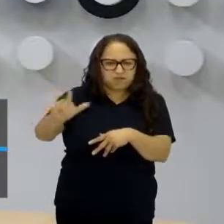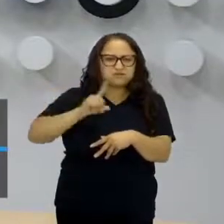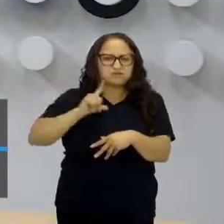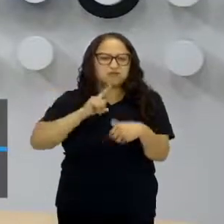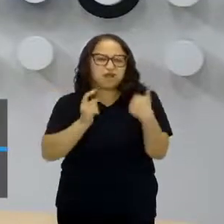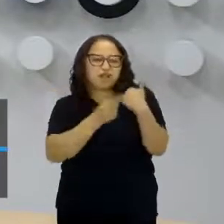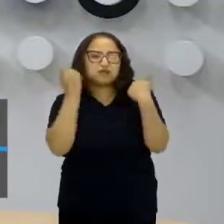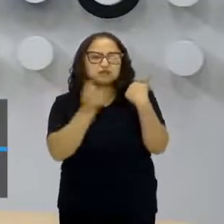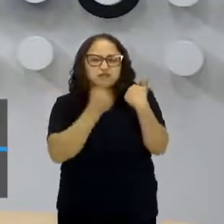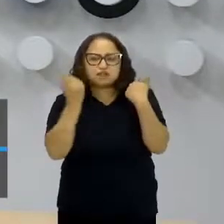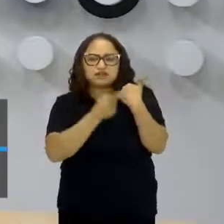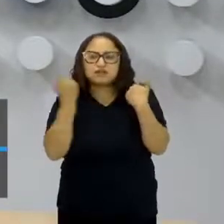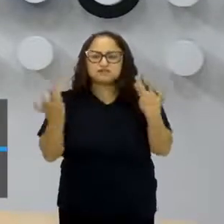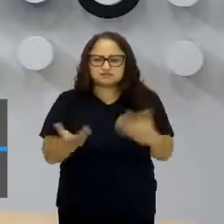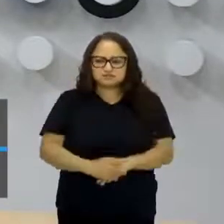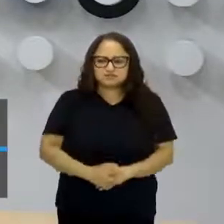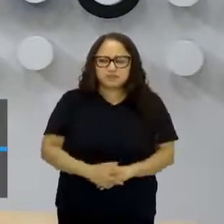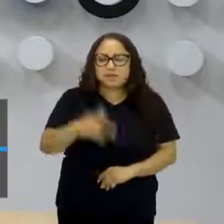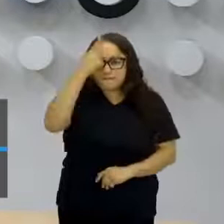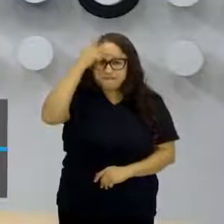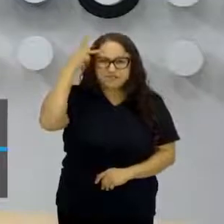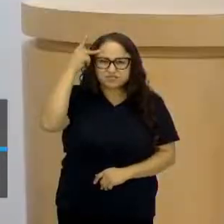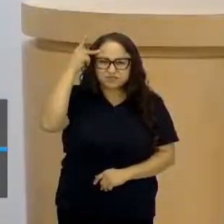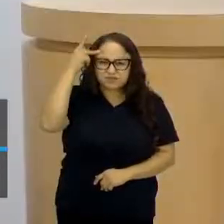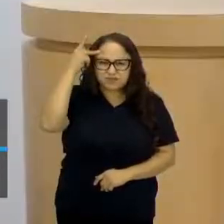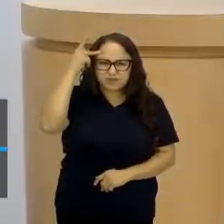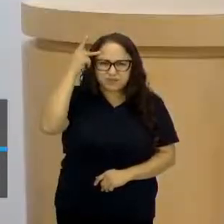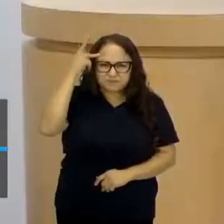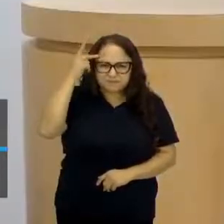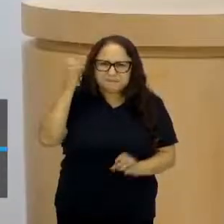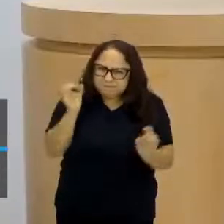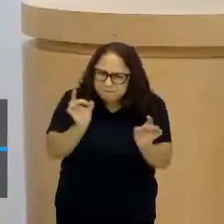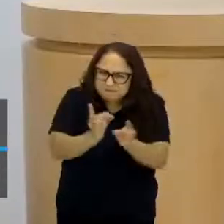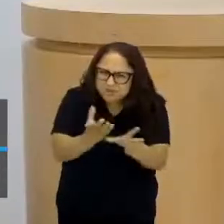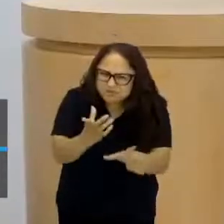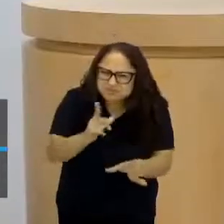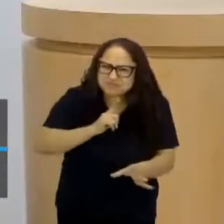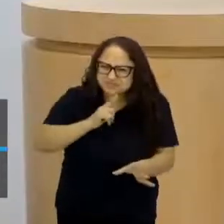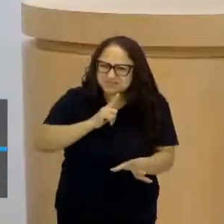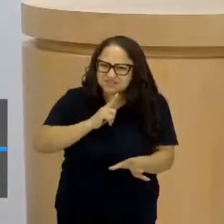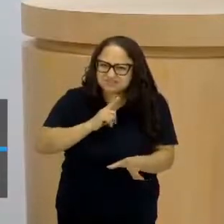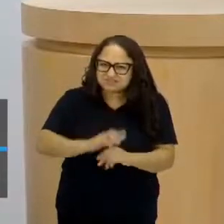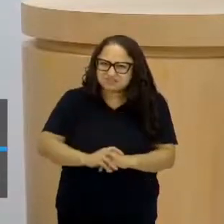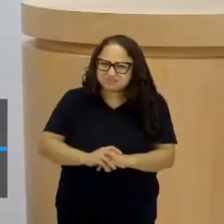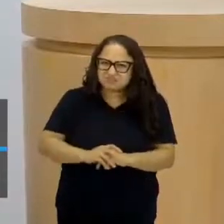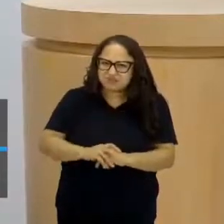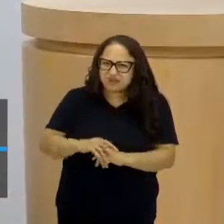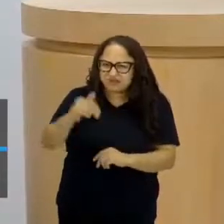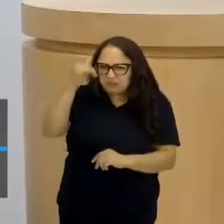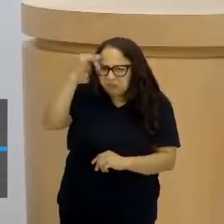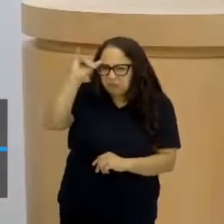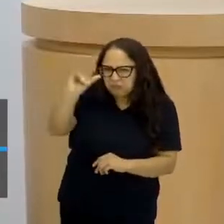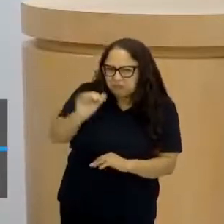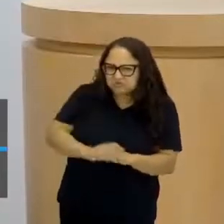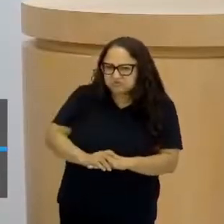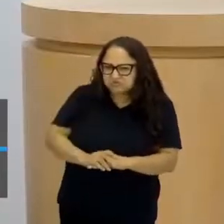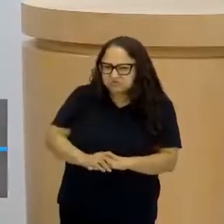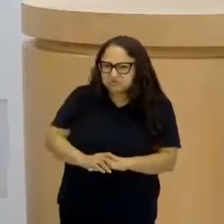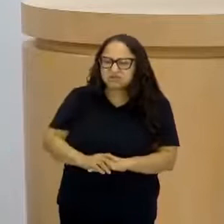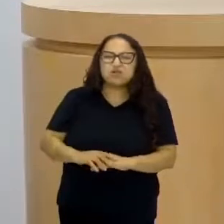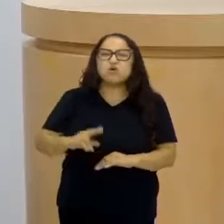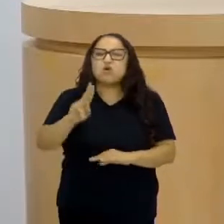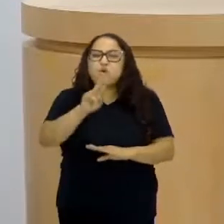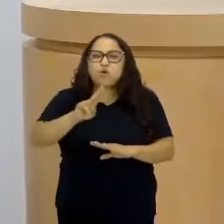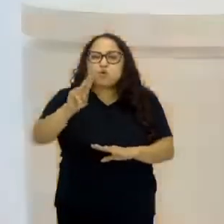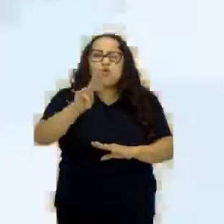like e tem gente que não está preparado para a rejeição. E a gente vai aí, né, a leitura em podcast desse texto que fala o mau uso de redes